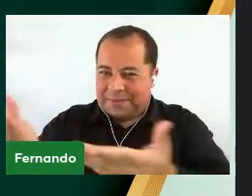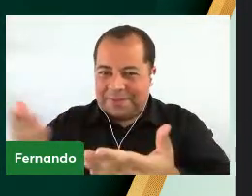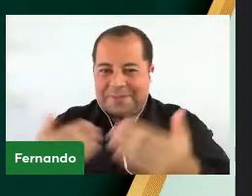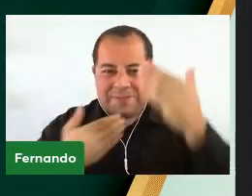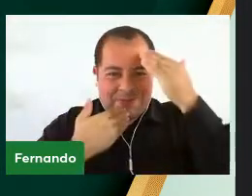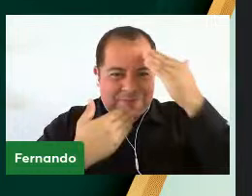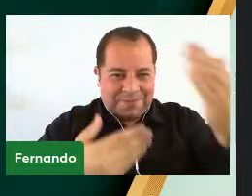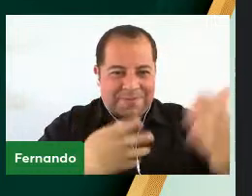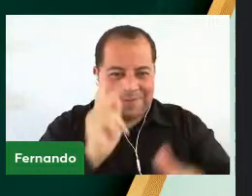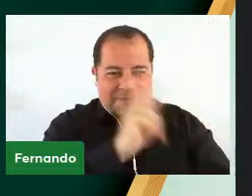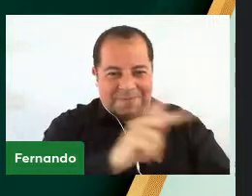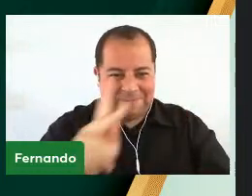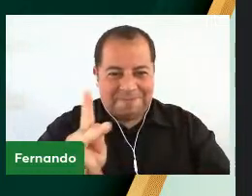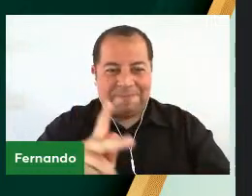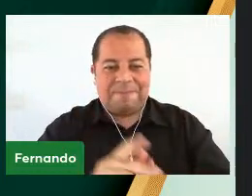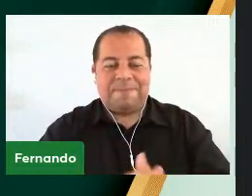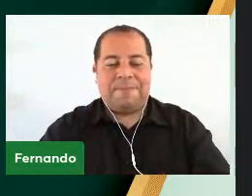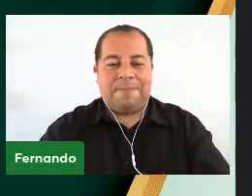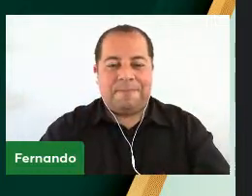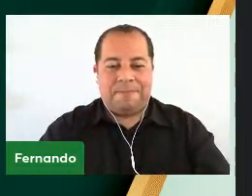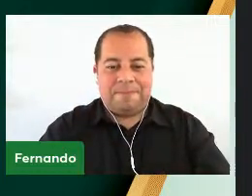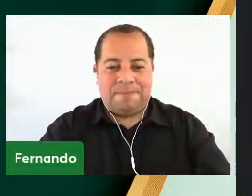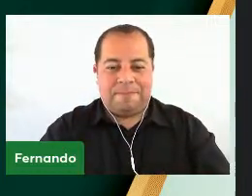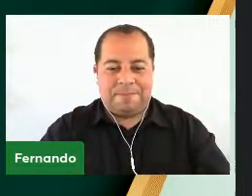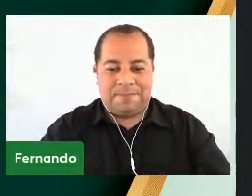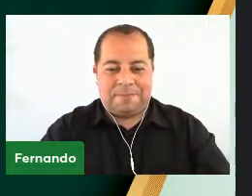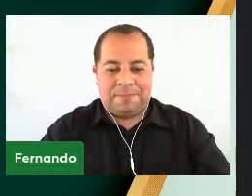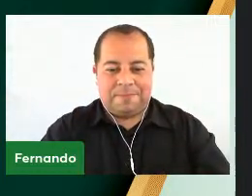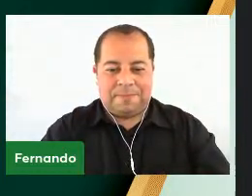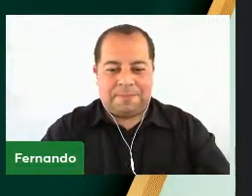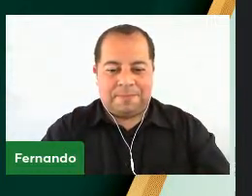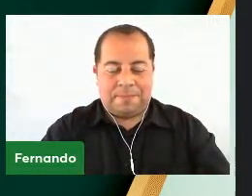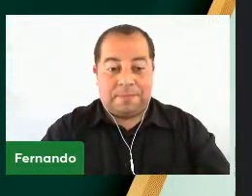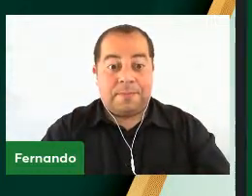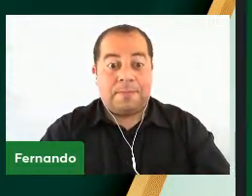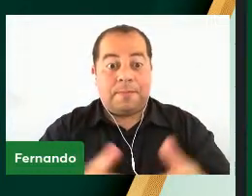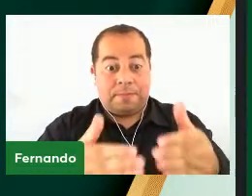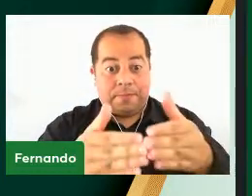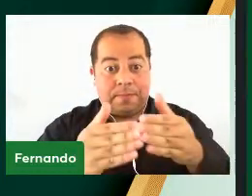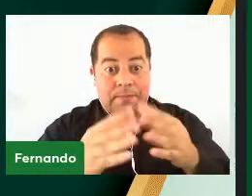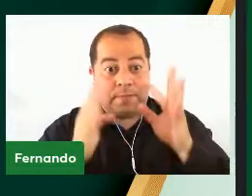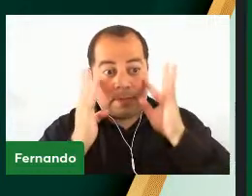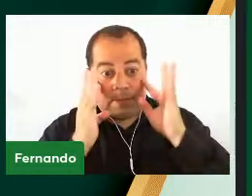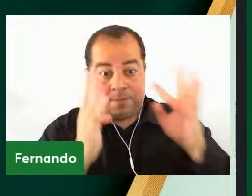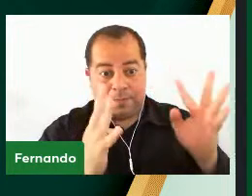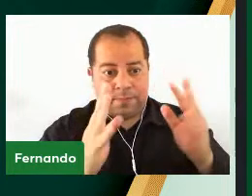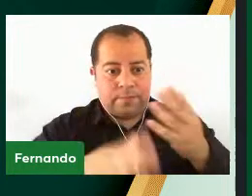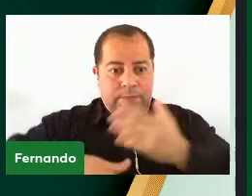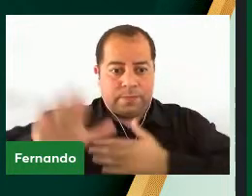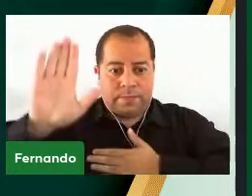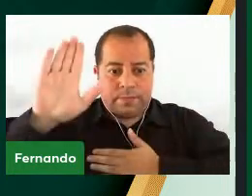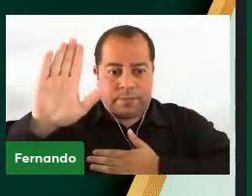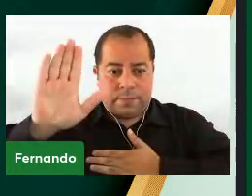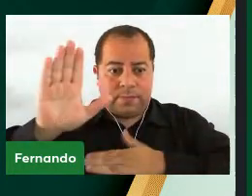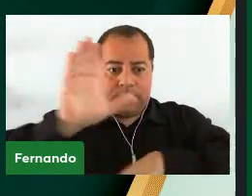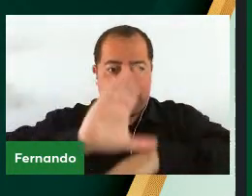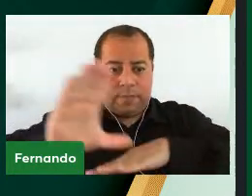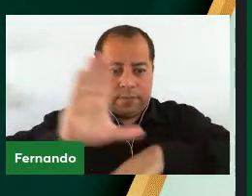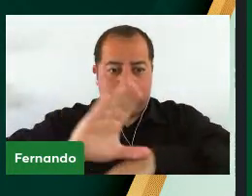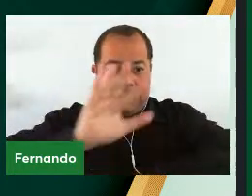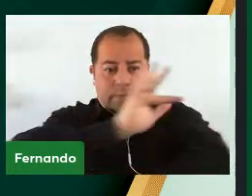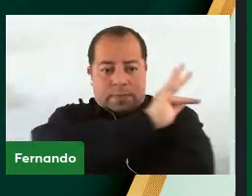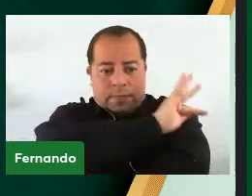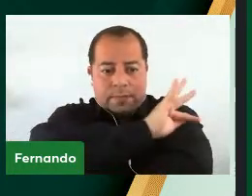do curso de enfermagem